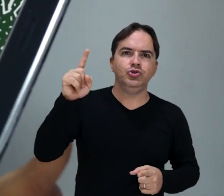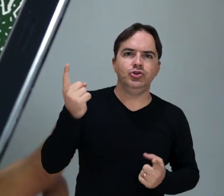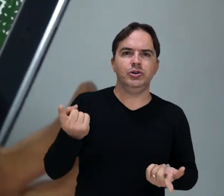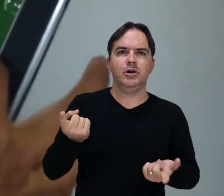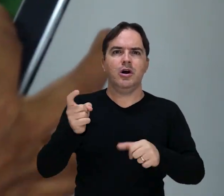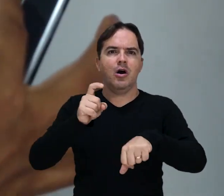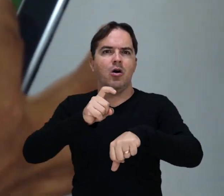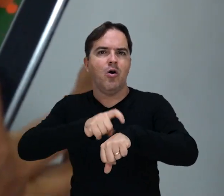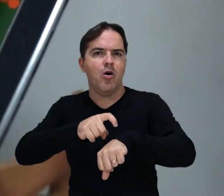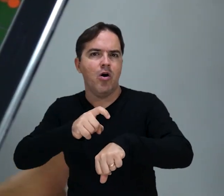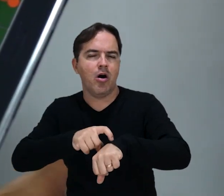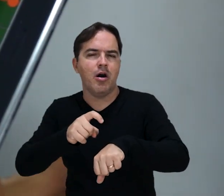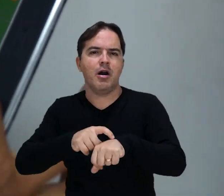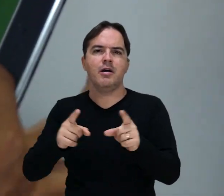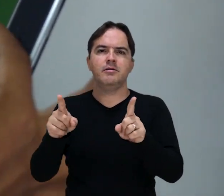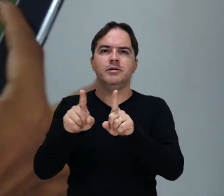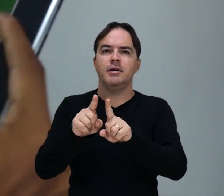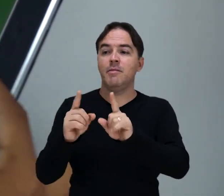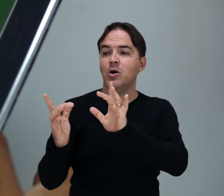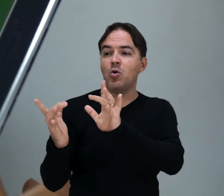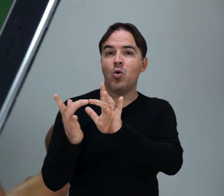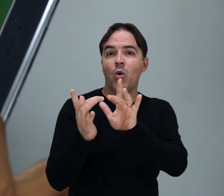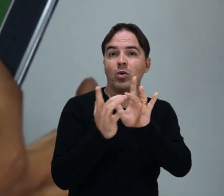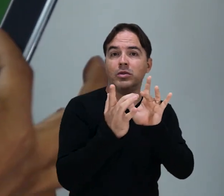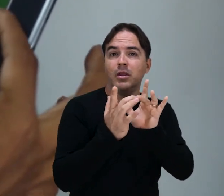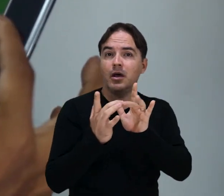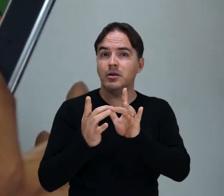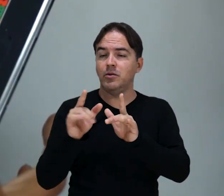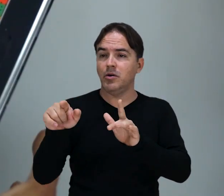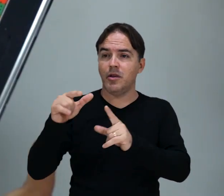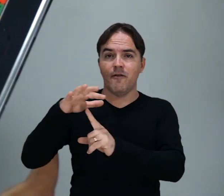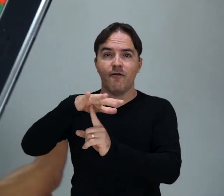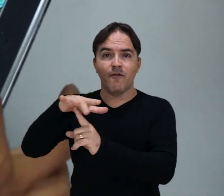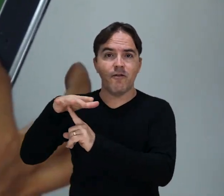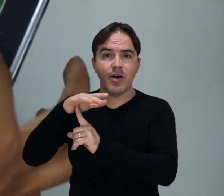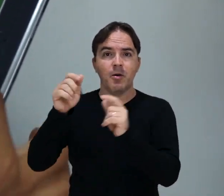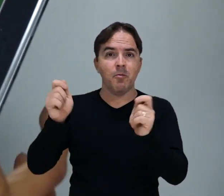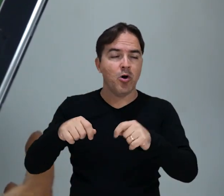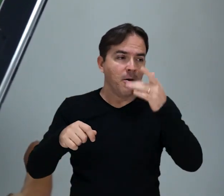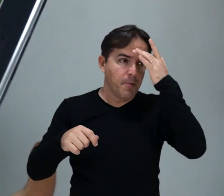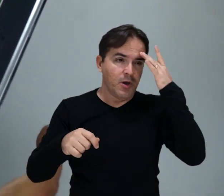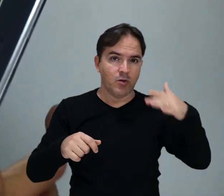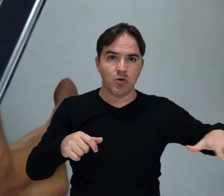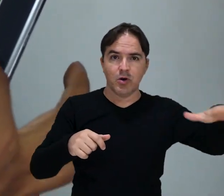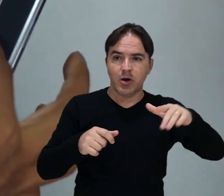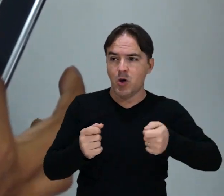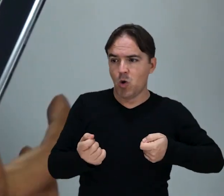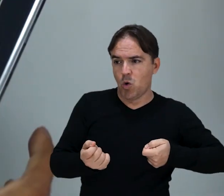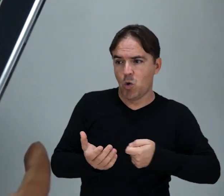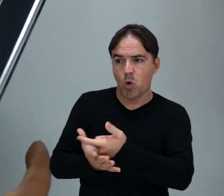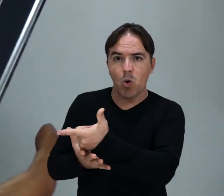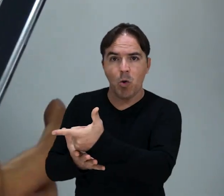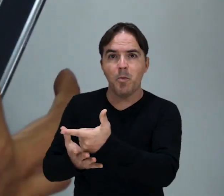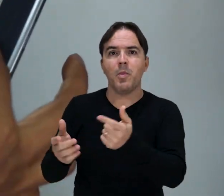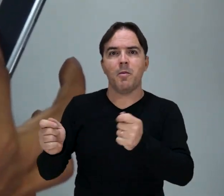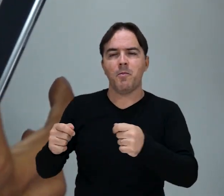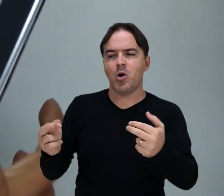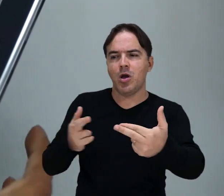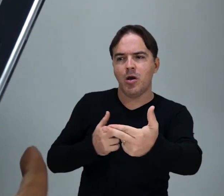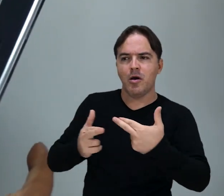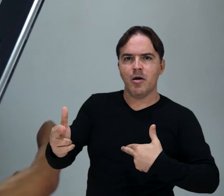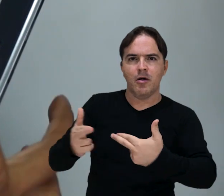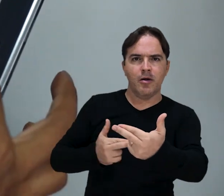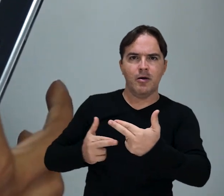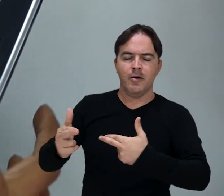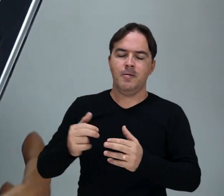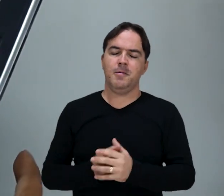contato dos agricultores para fazer essa ponte entre o consumidor e as feiras agroecológicas e orgânicas aqui da região. Essa